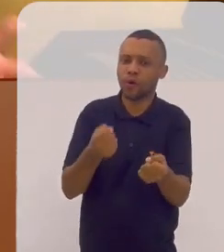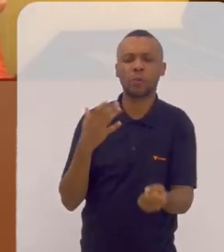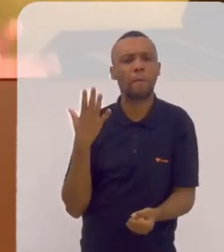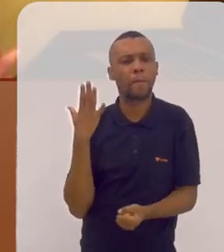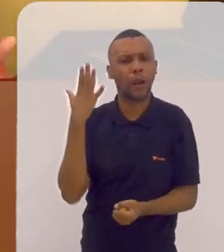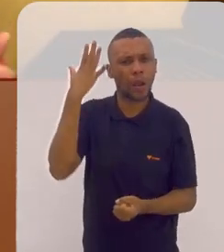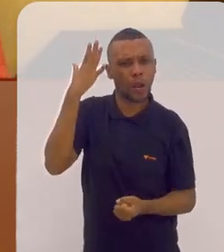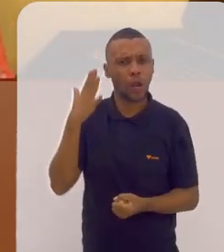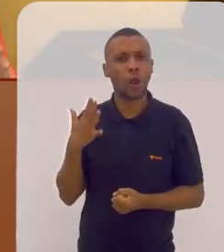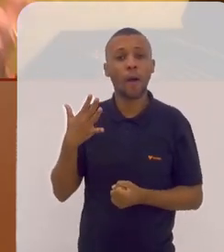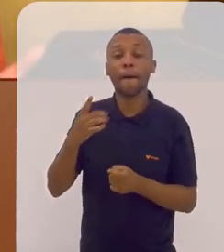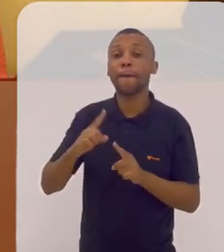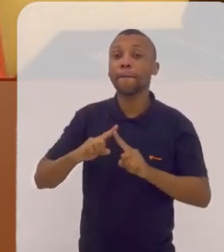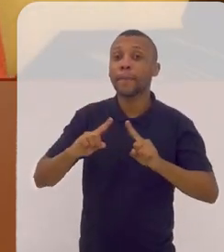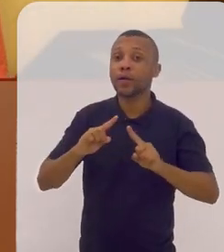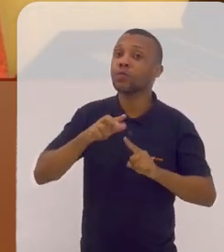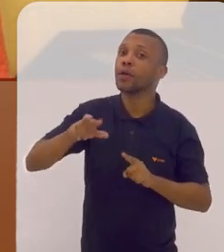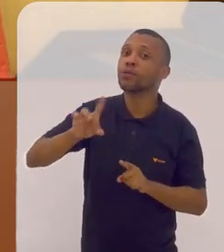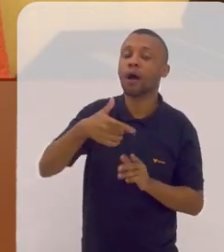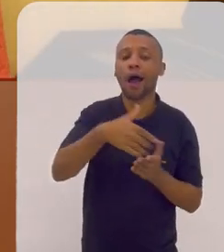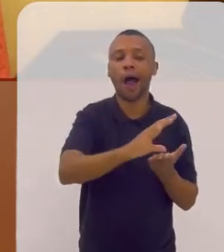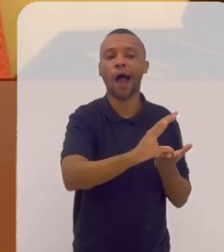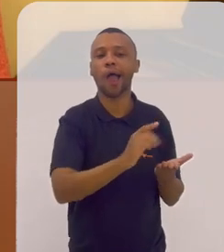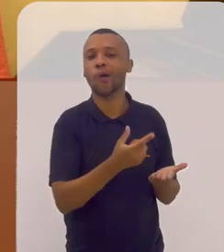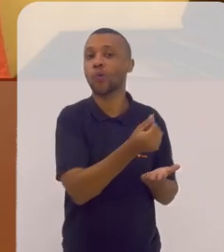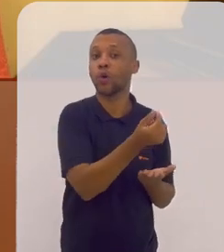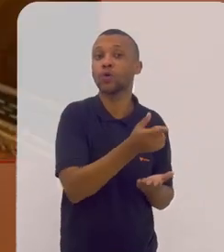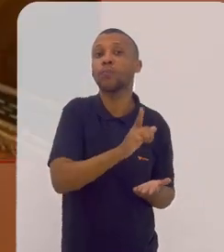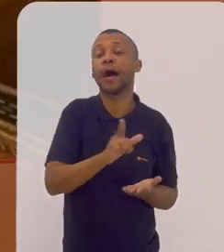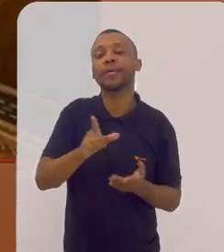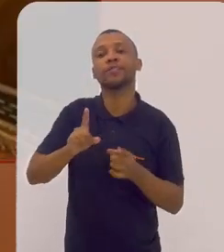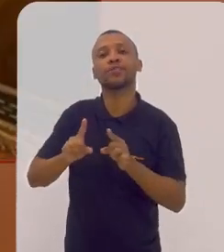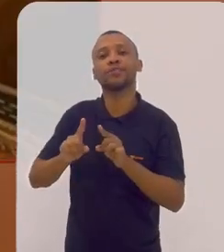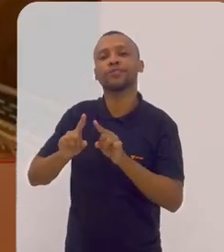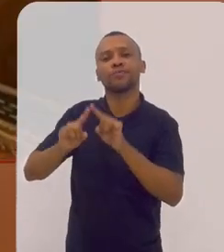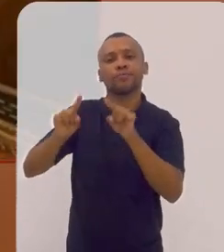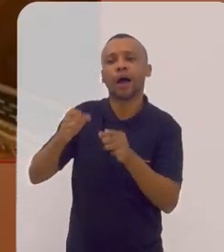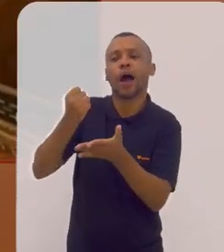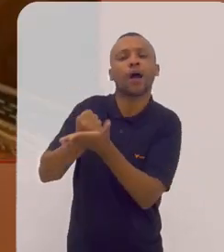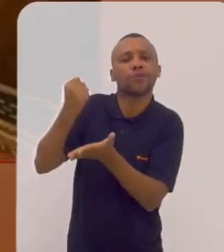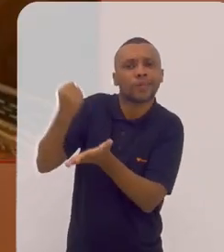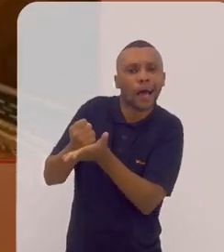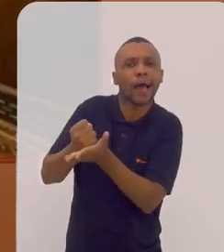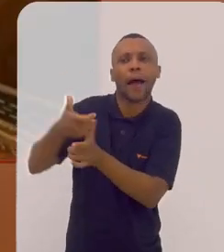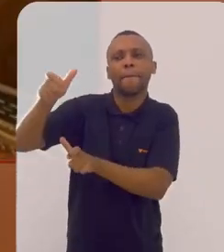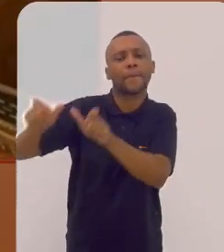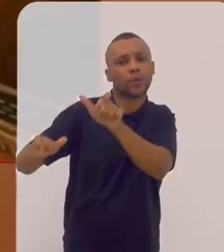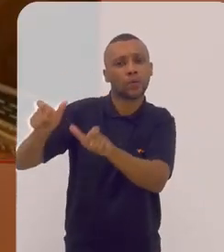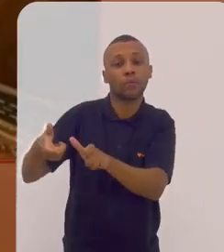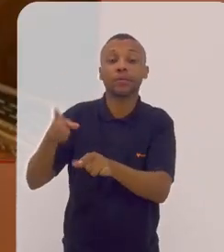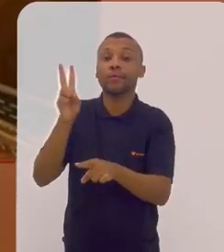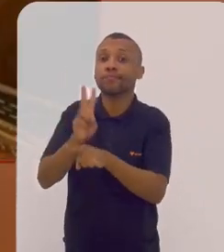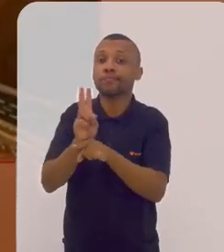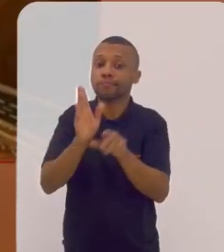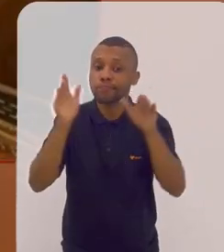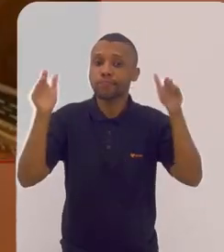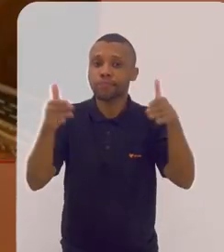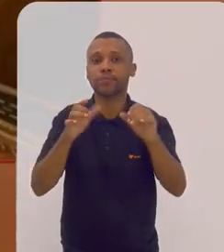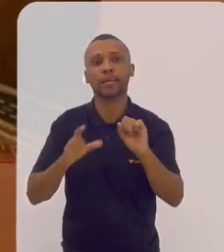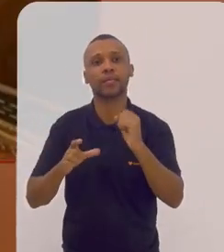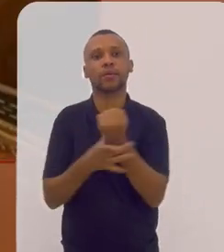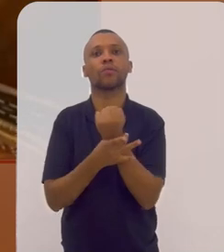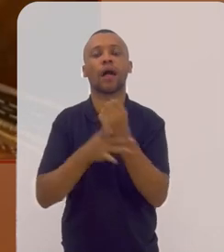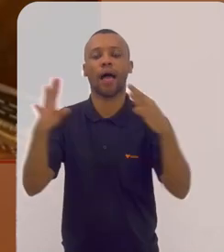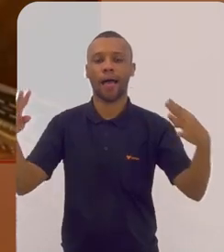só recursos mas recursos humanos também para estar permanentemente cuidando dessa parte que vai